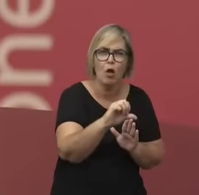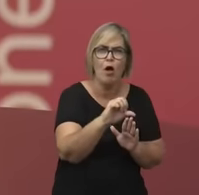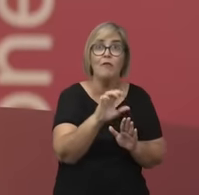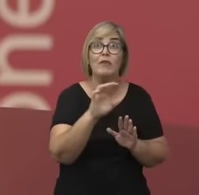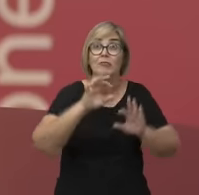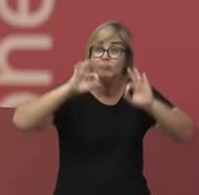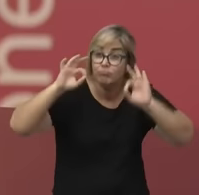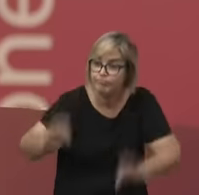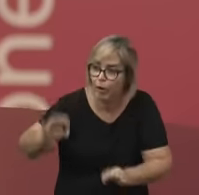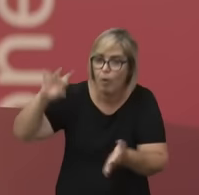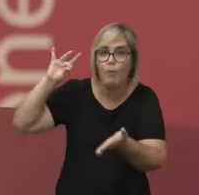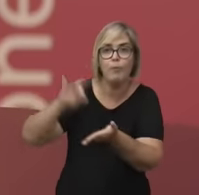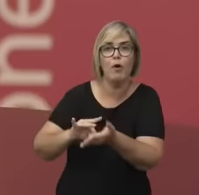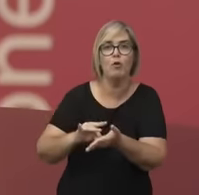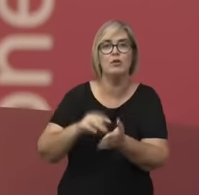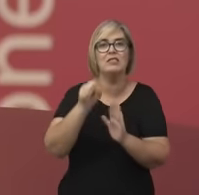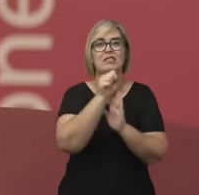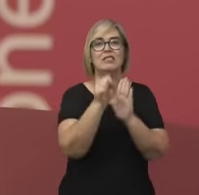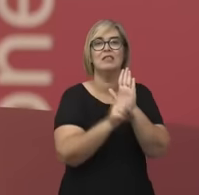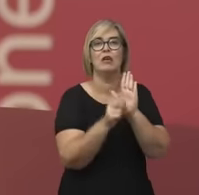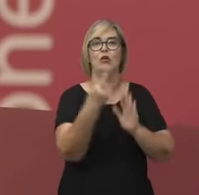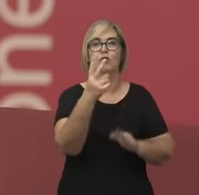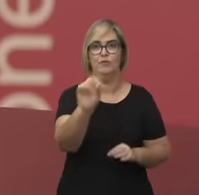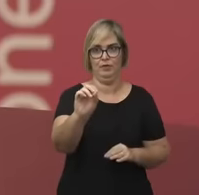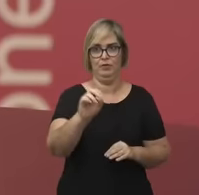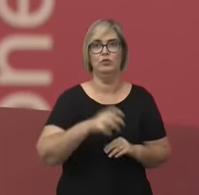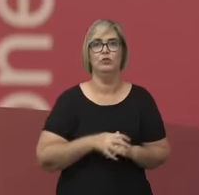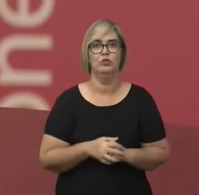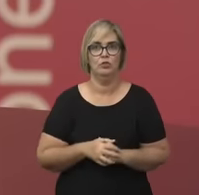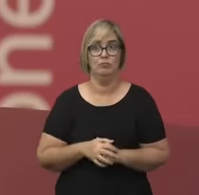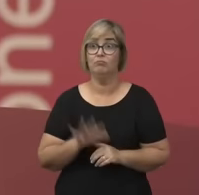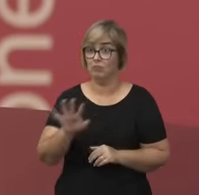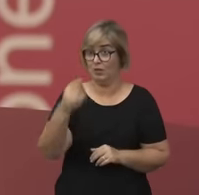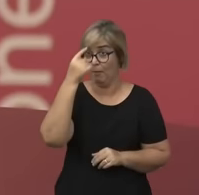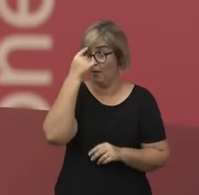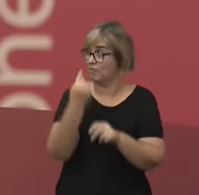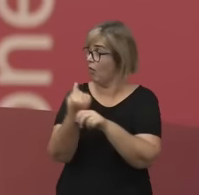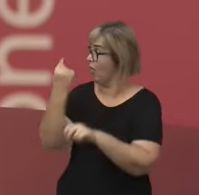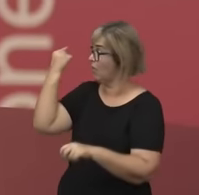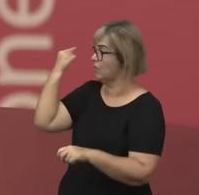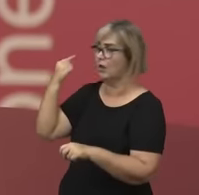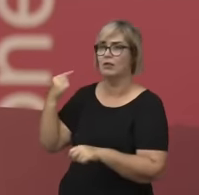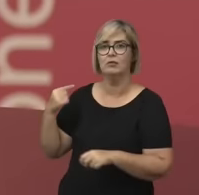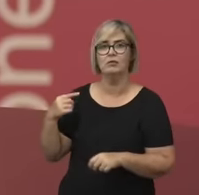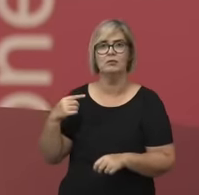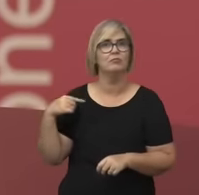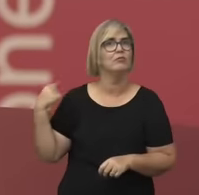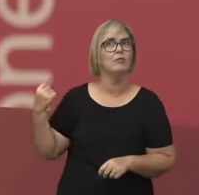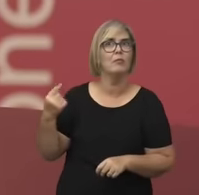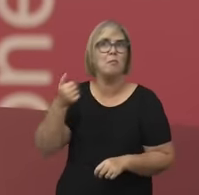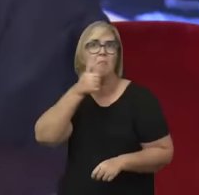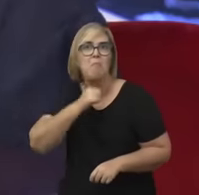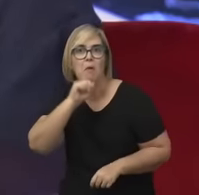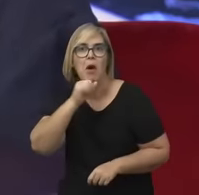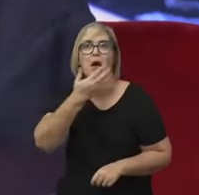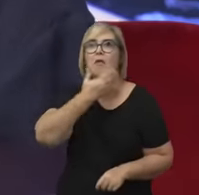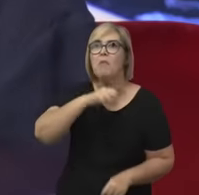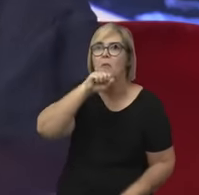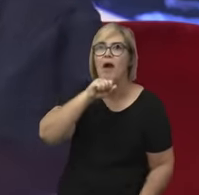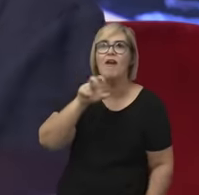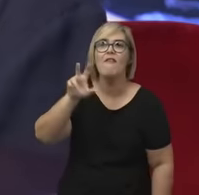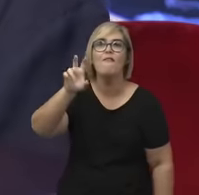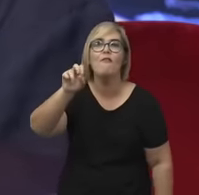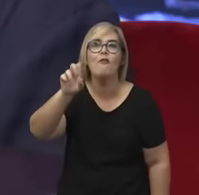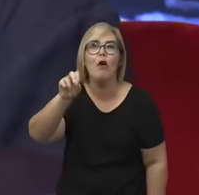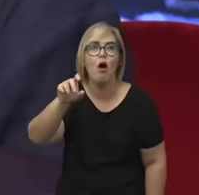nas mulheres, nas gerações anteriores às nossas, quais as mães, quais as avós foram às universidades